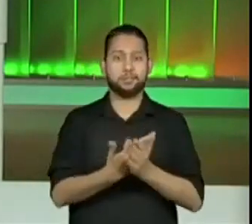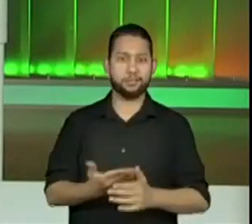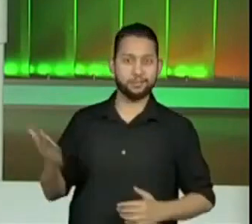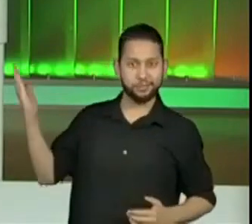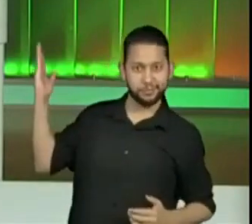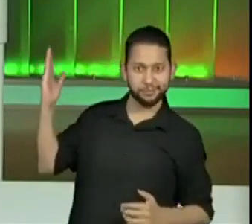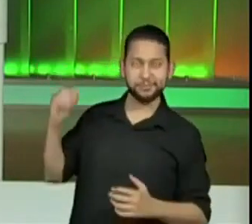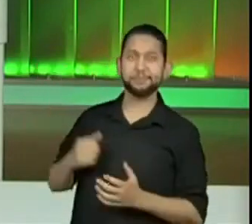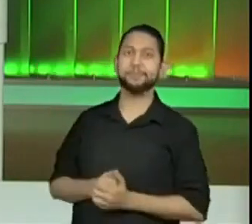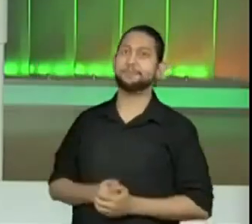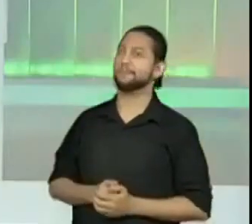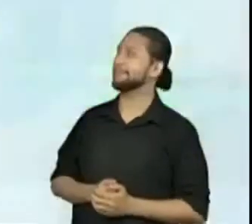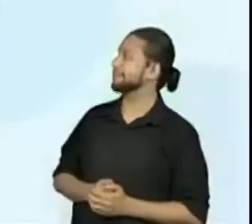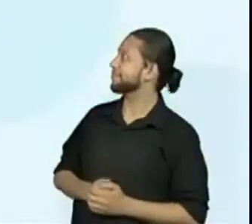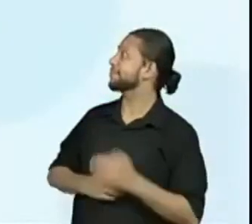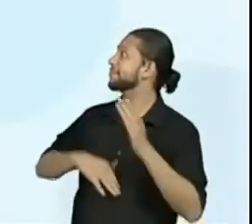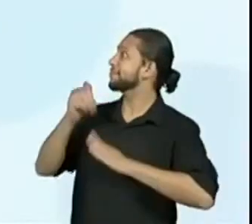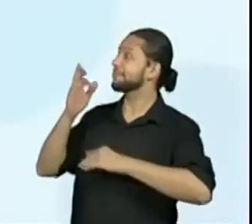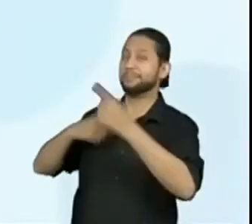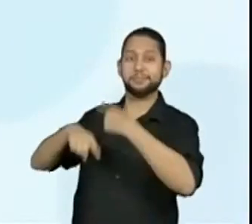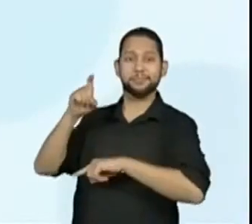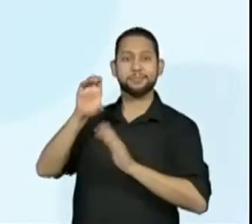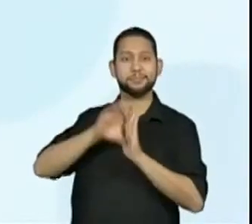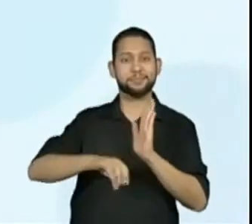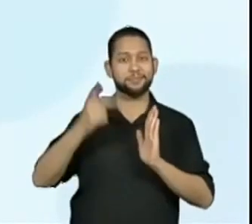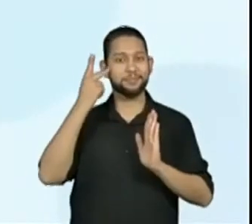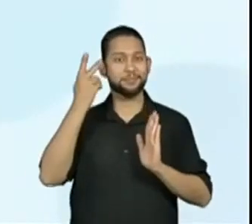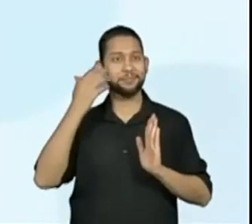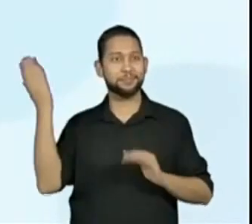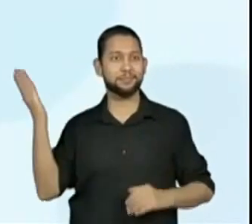Vamos lá? A habilidade de hoje é a seguinte.